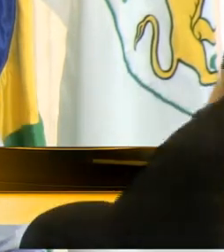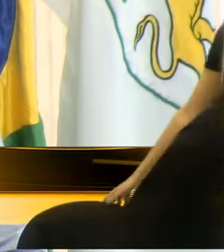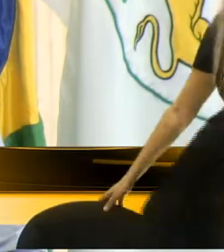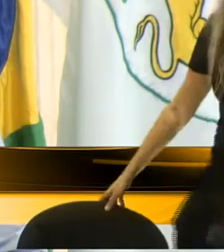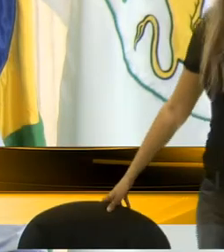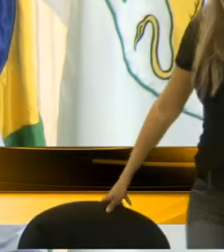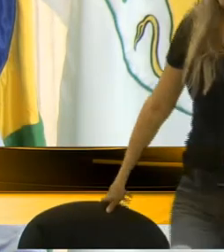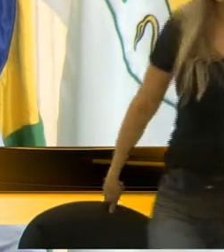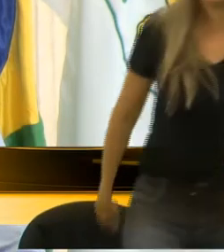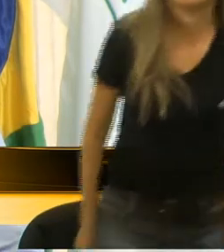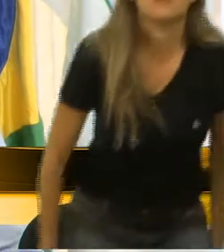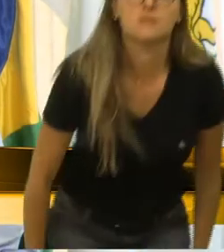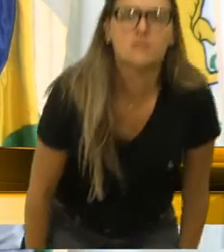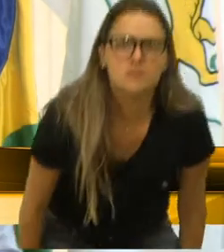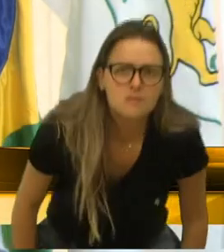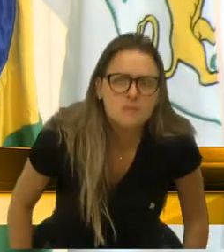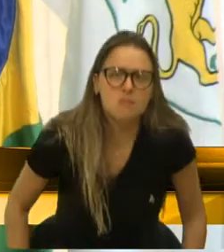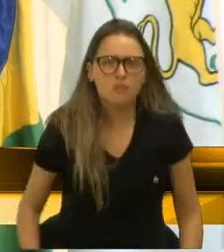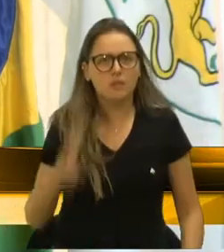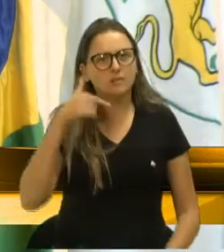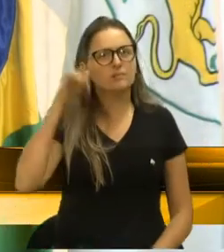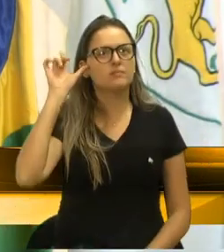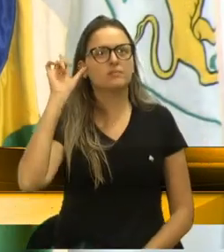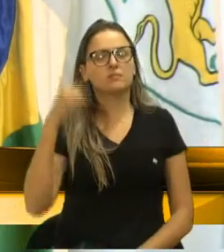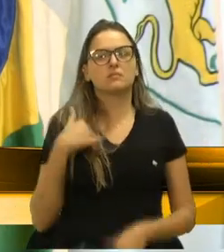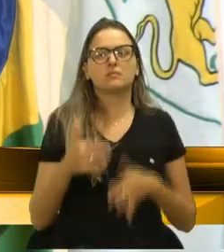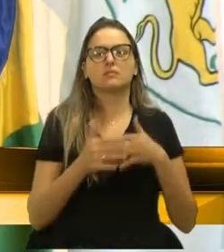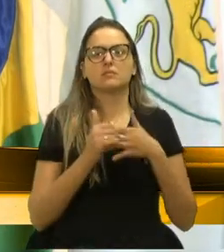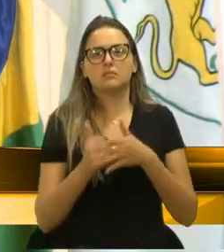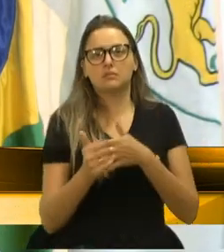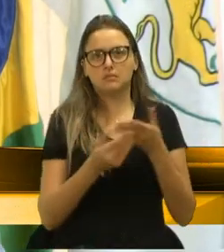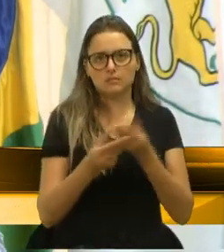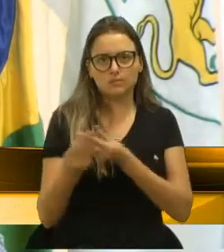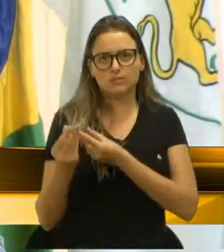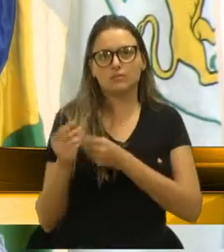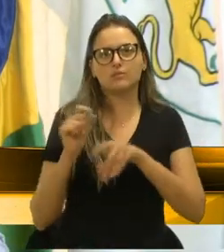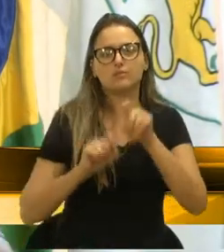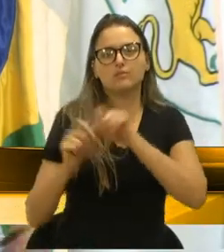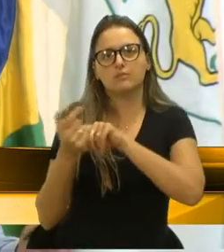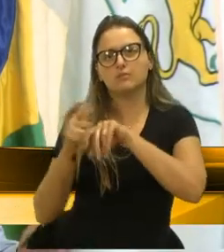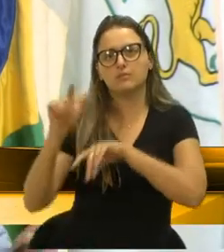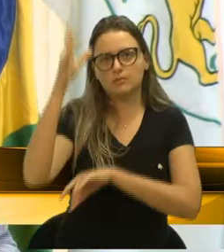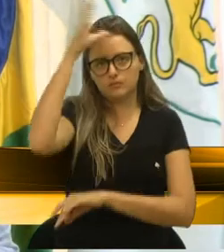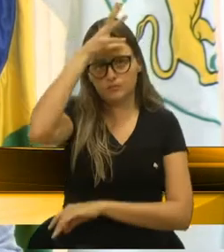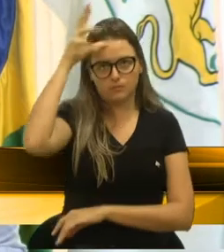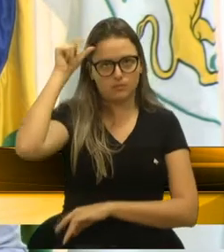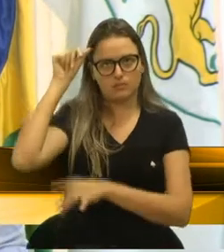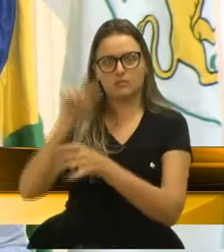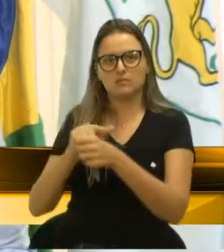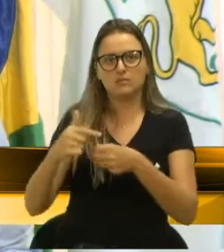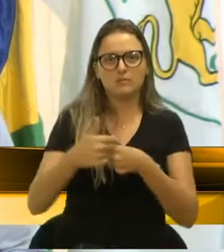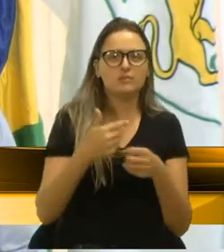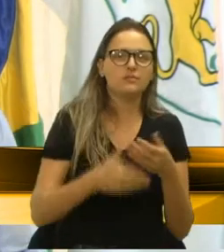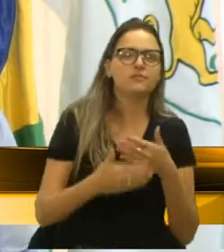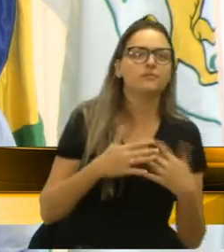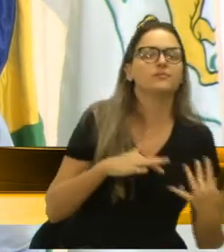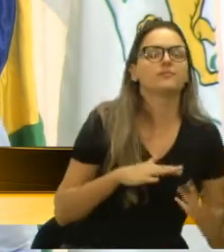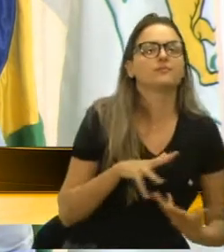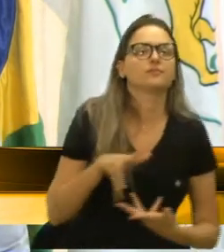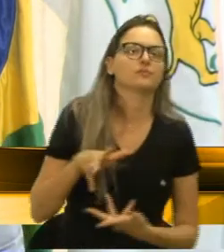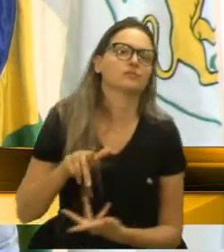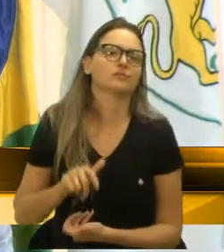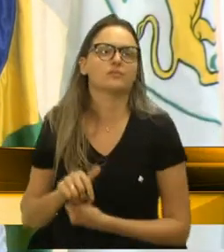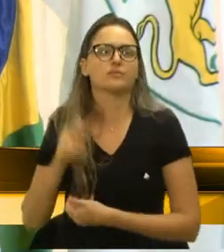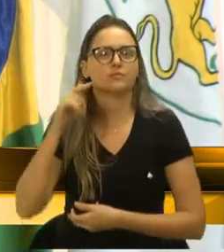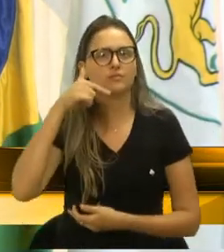eu acompanho muito a informação de outras prefeituras, de cidades do mundo inteiro. E